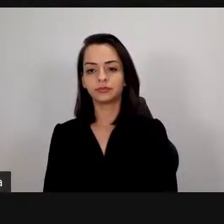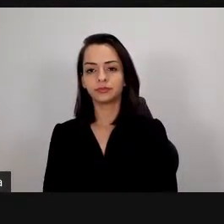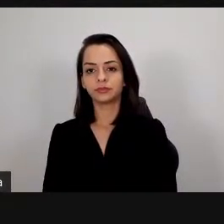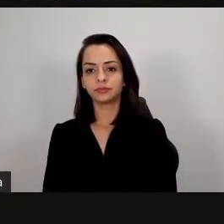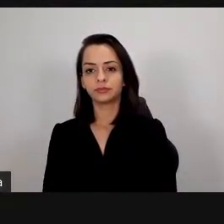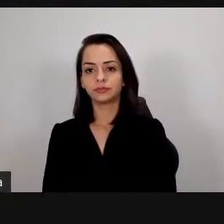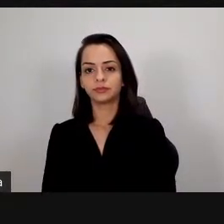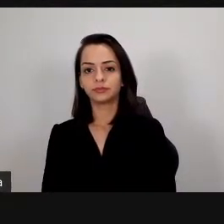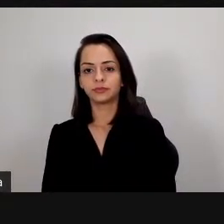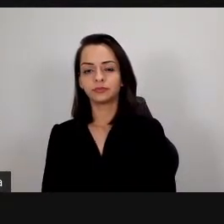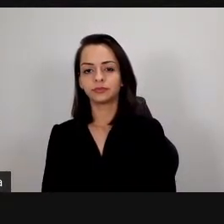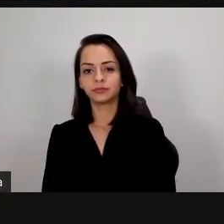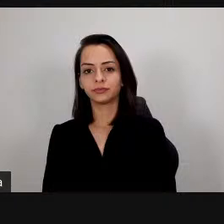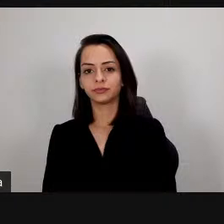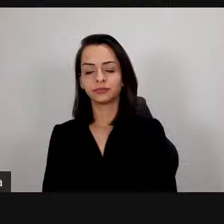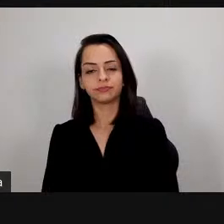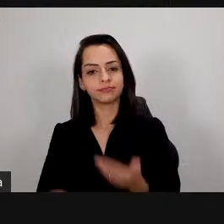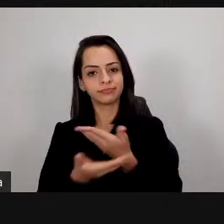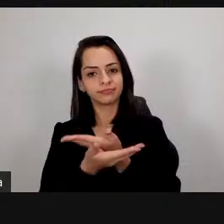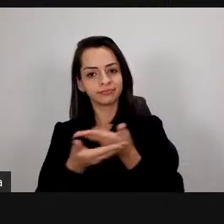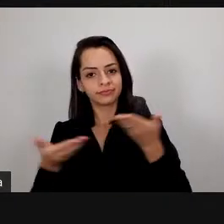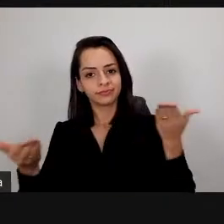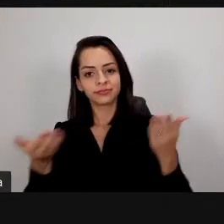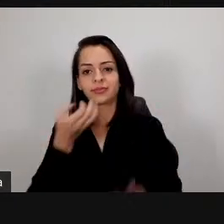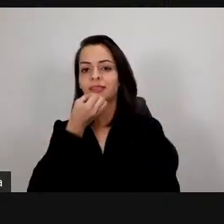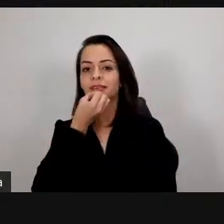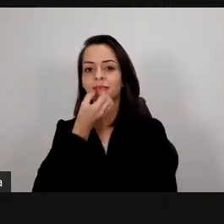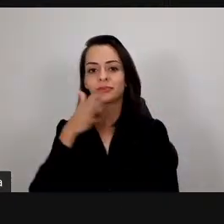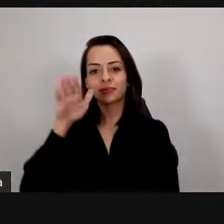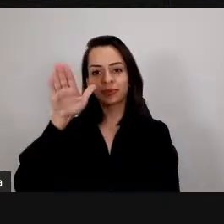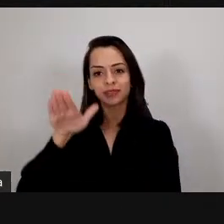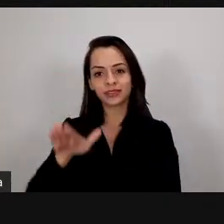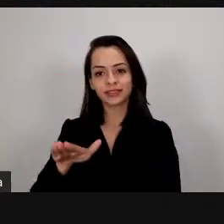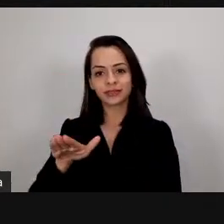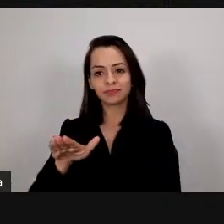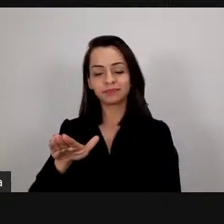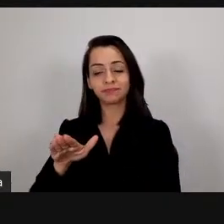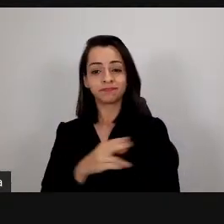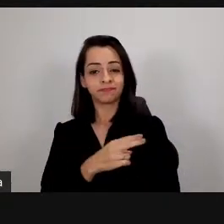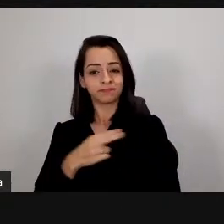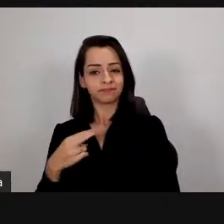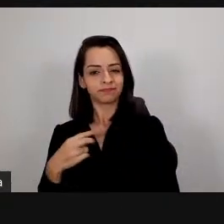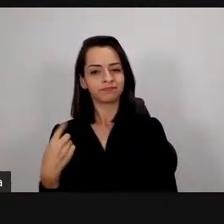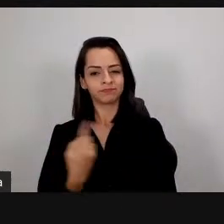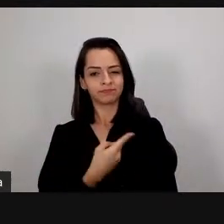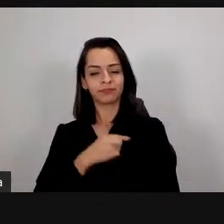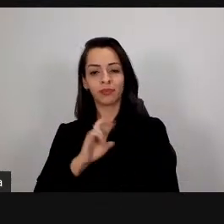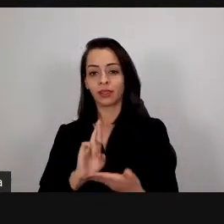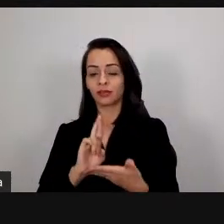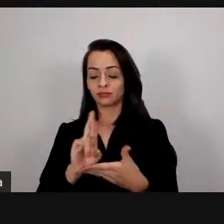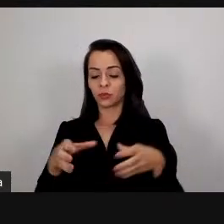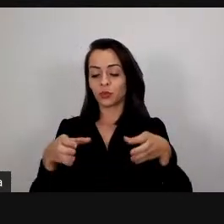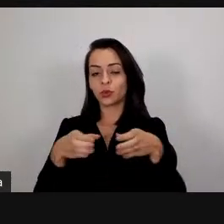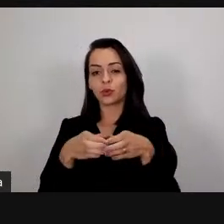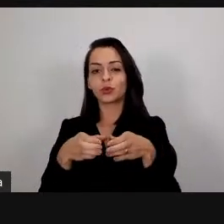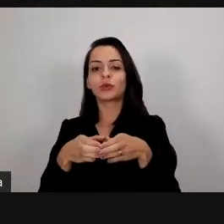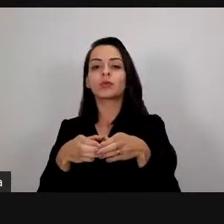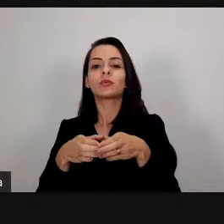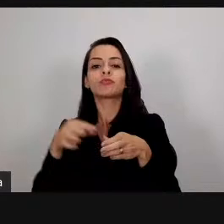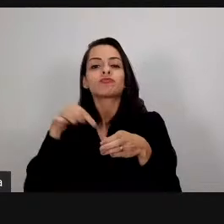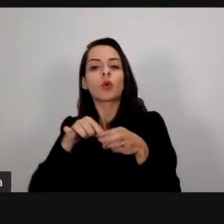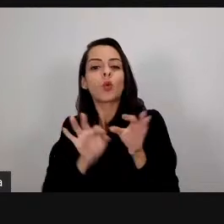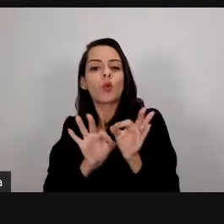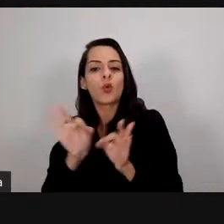Senhoras, senhores, boa tarde. Em nome da comissão organizadora do curso de formação continuada,